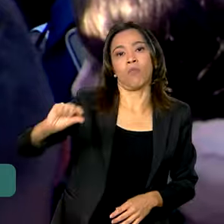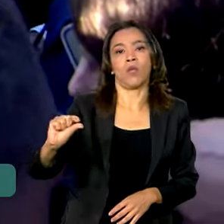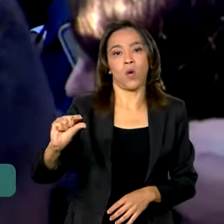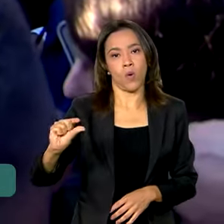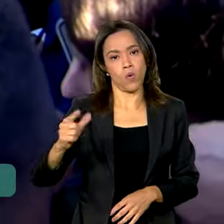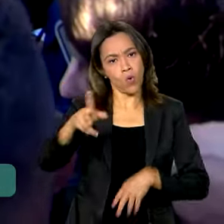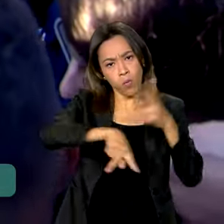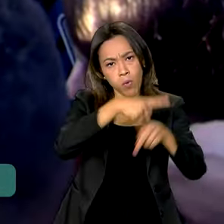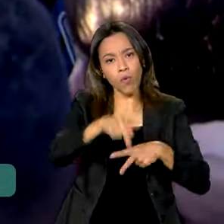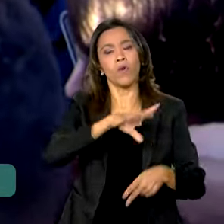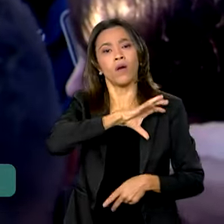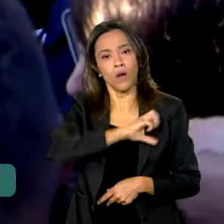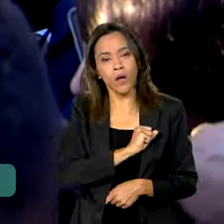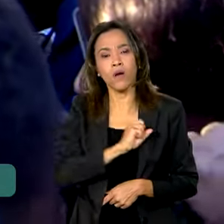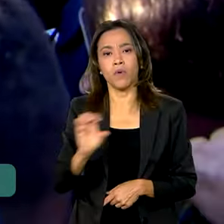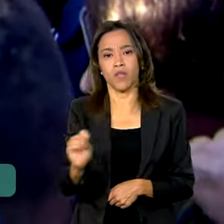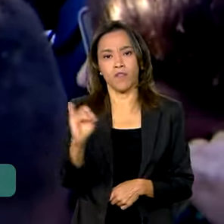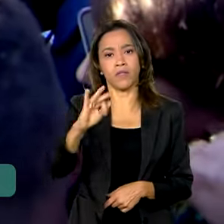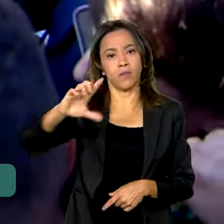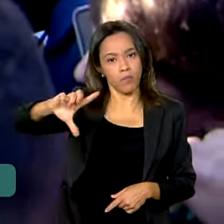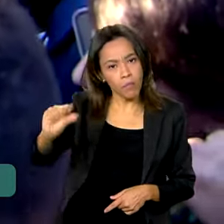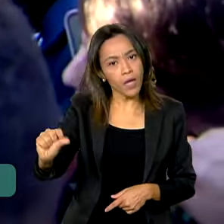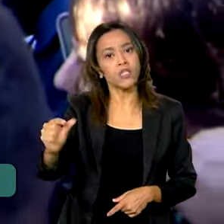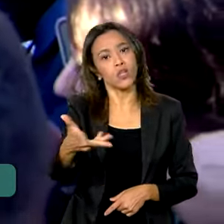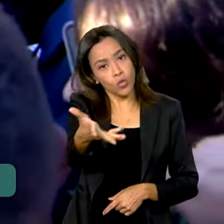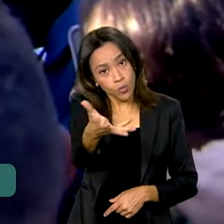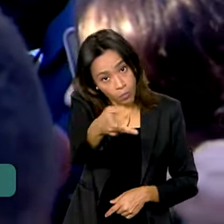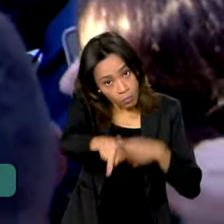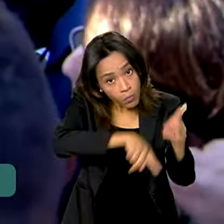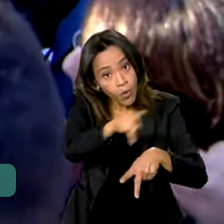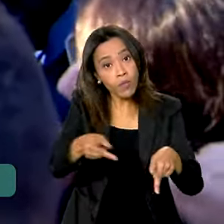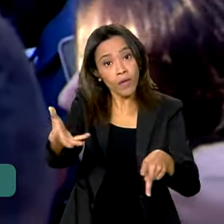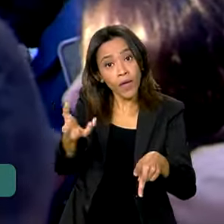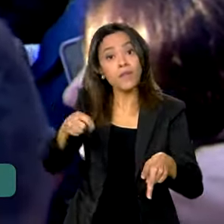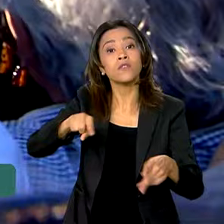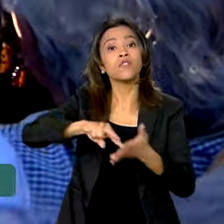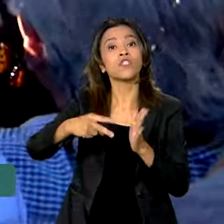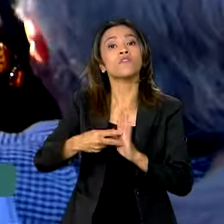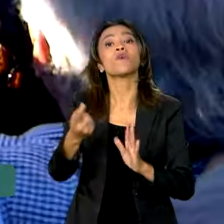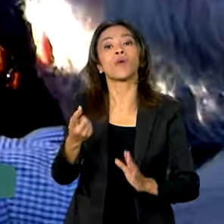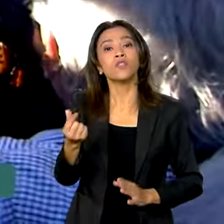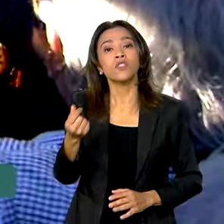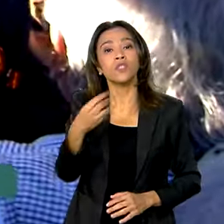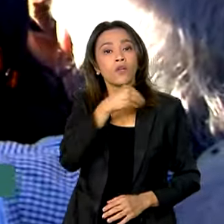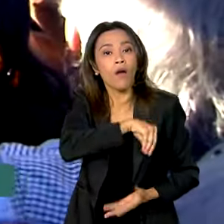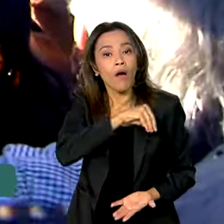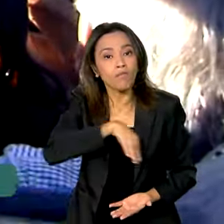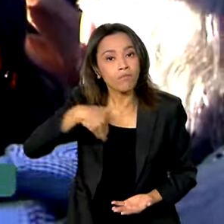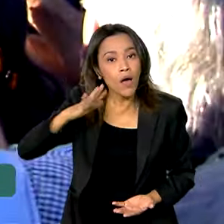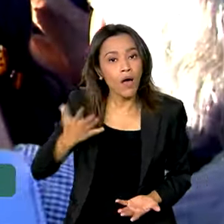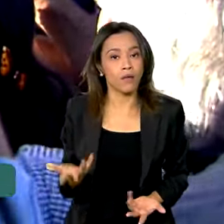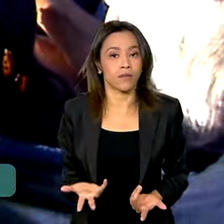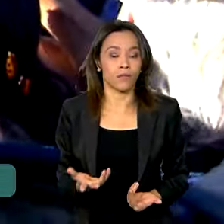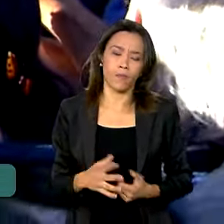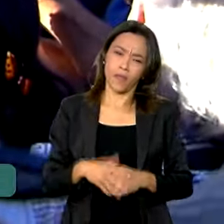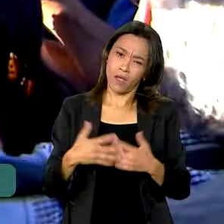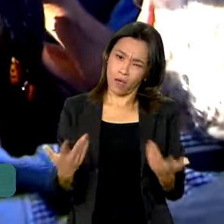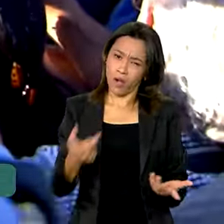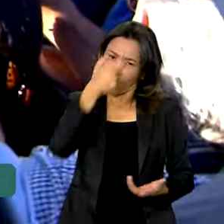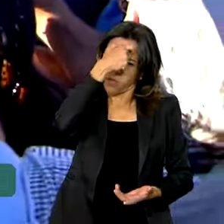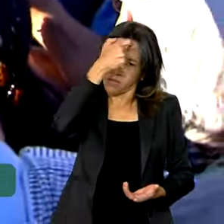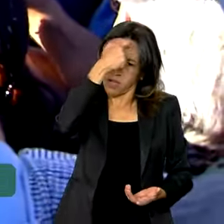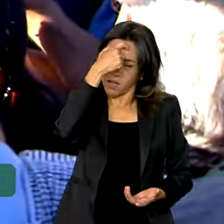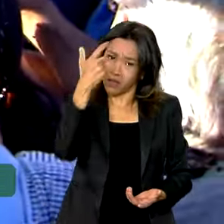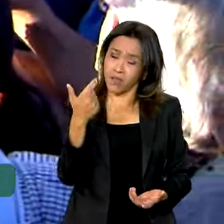baixa, o povo brasileiro quer inflação baixa porque isso significa dinheiro no bolso. Mas nós temos que ter consciência que o Brasil vive um bom